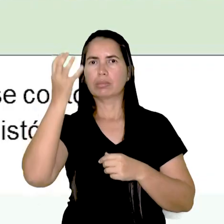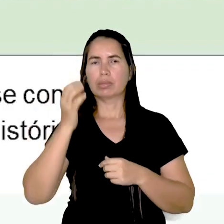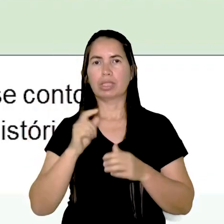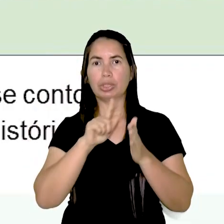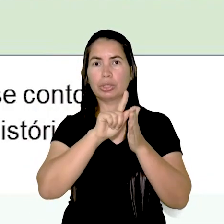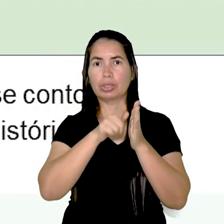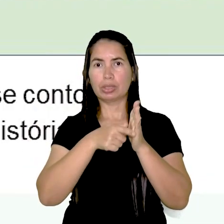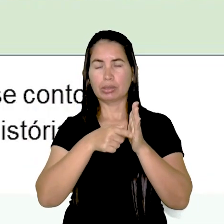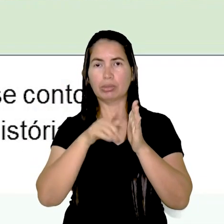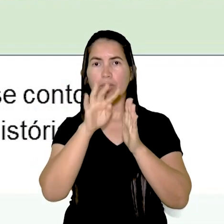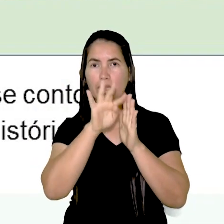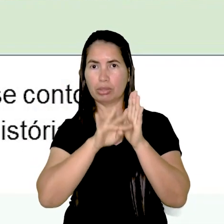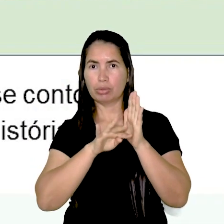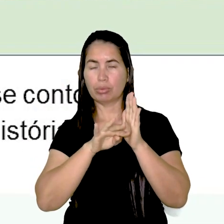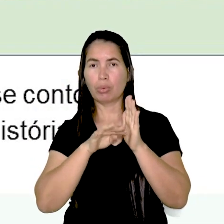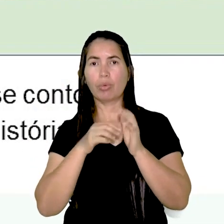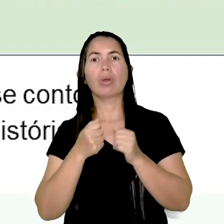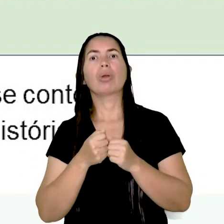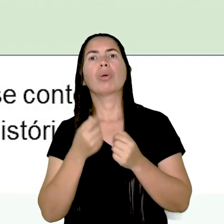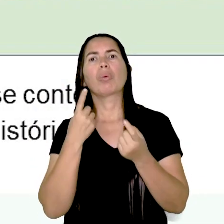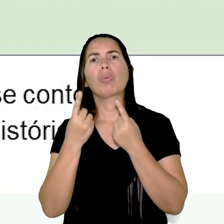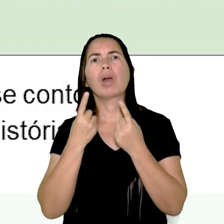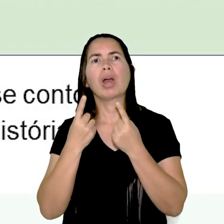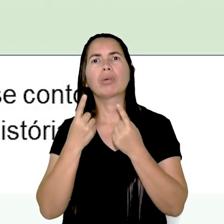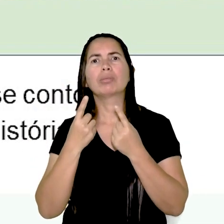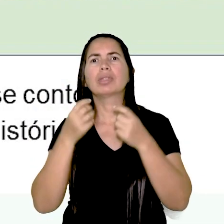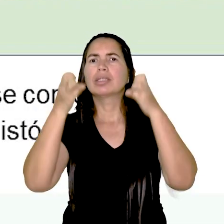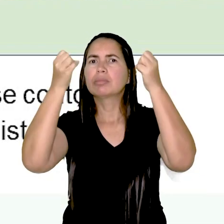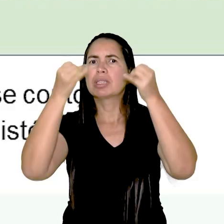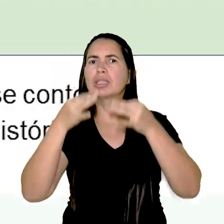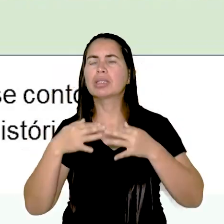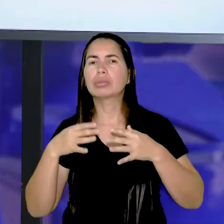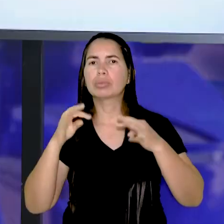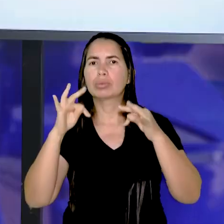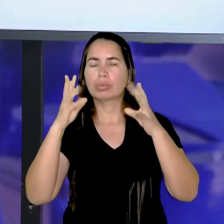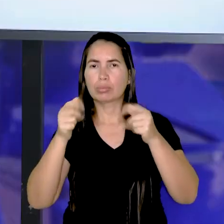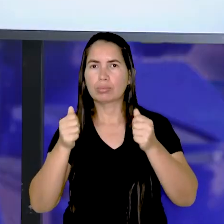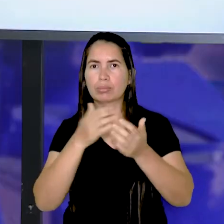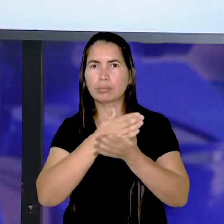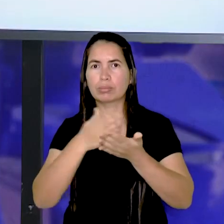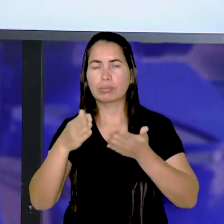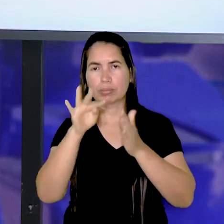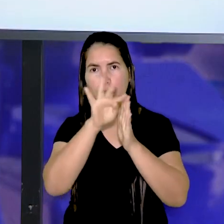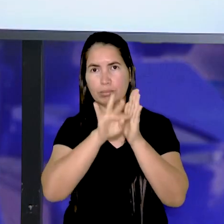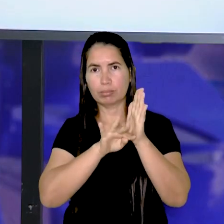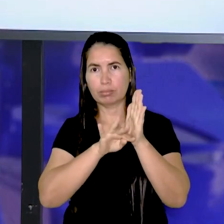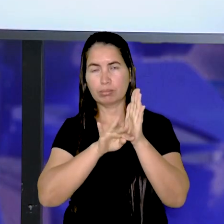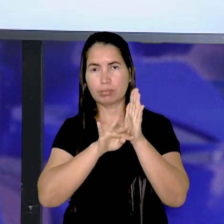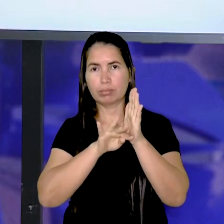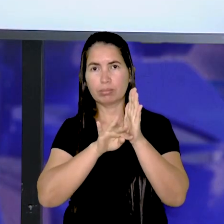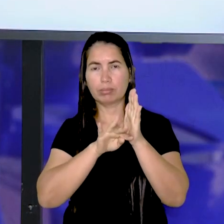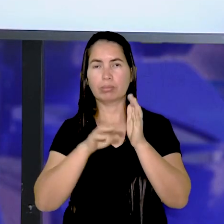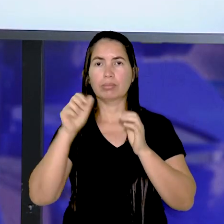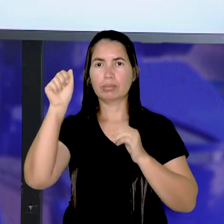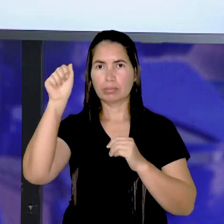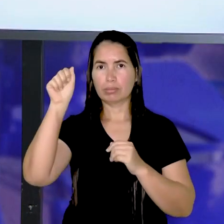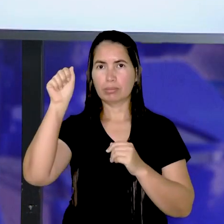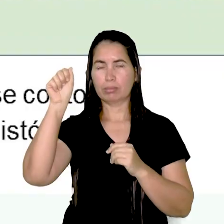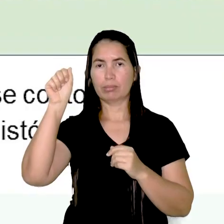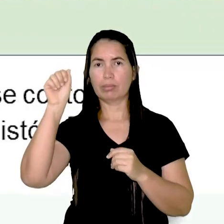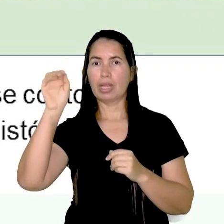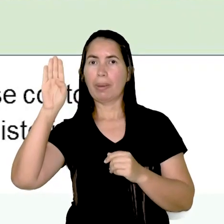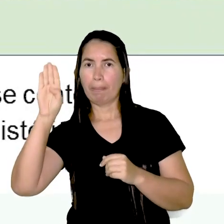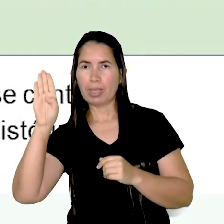E qual o cenário desse conto também está bem explícito logo no começo do texto. Na letra B diz o seguinte.